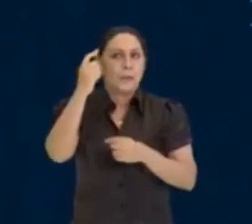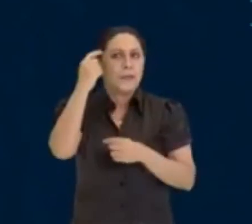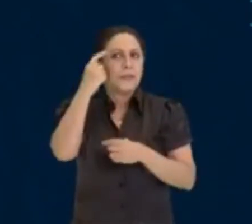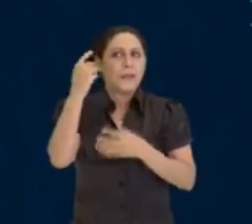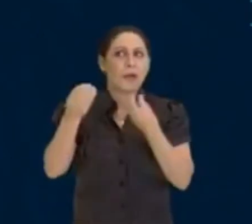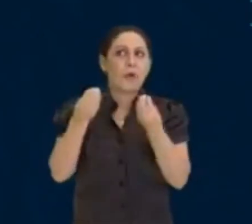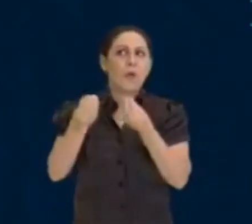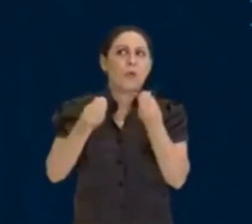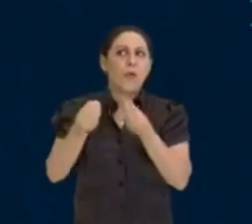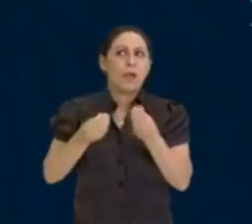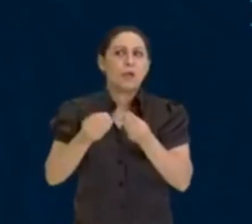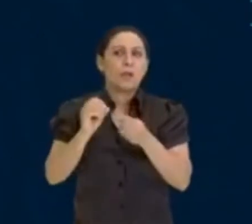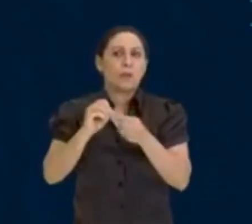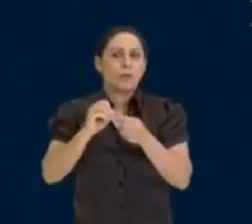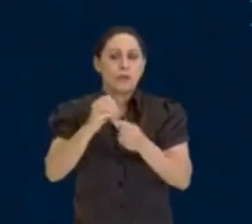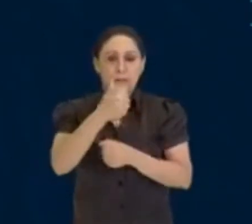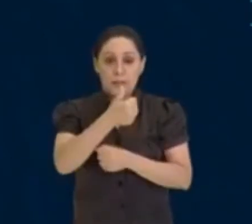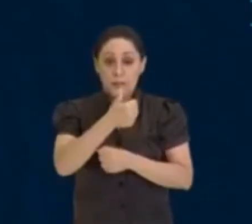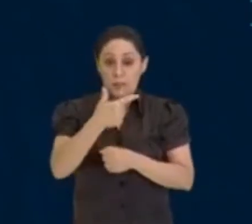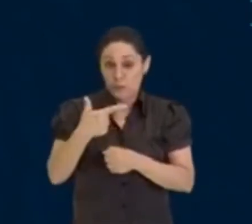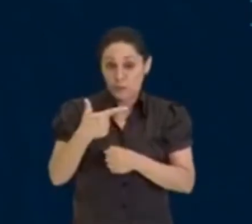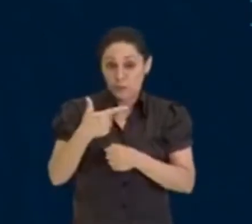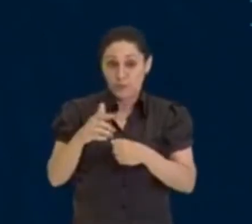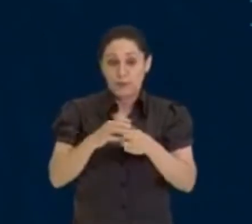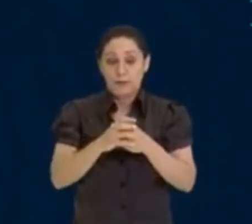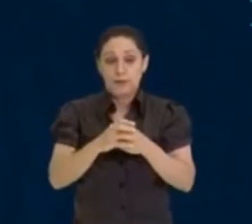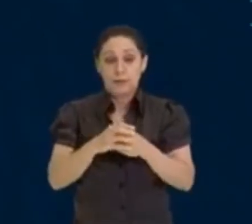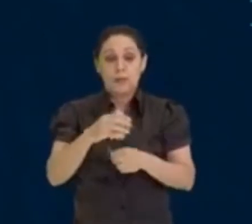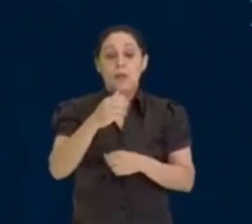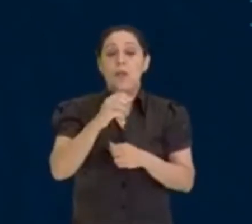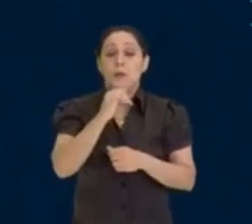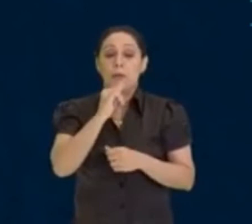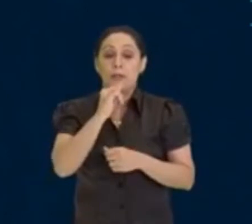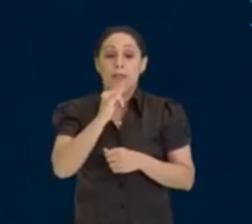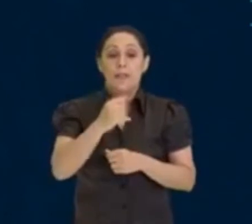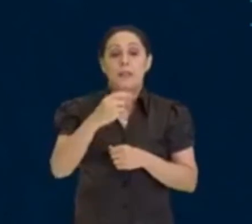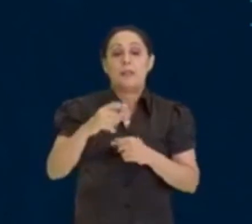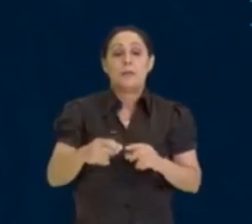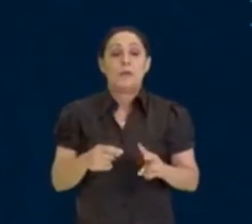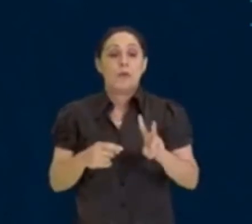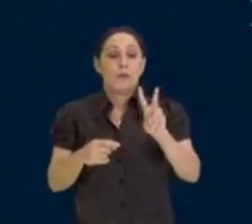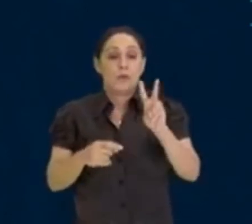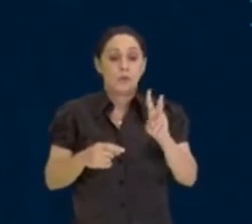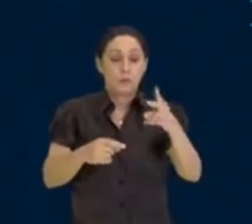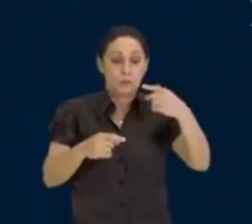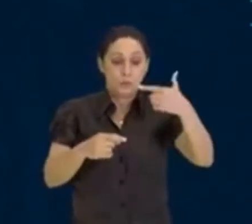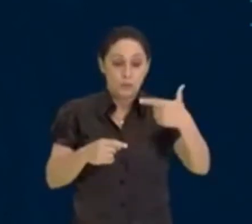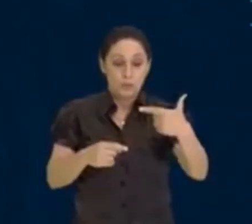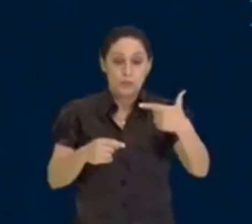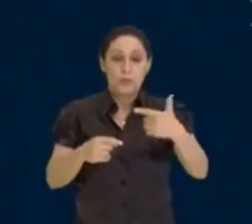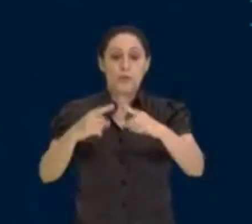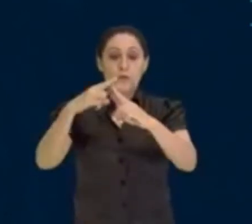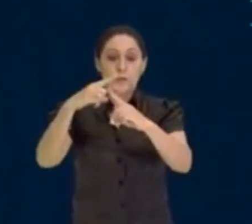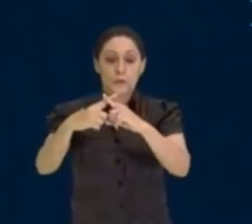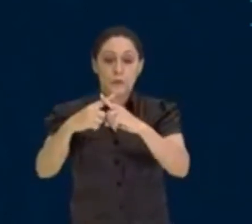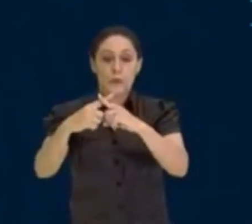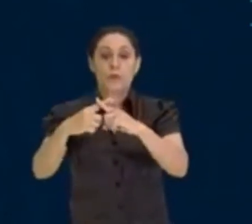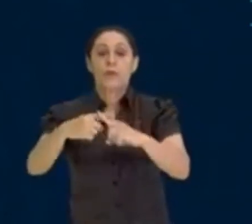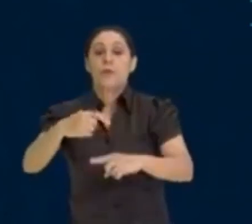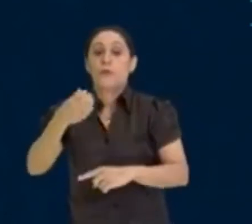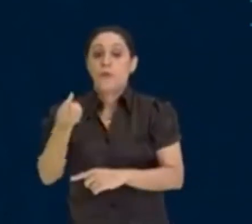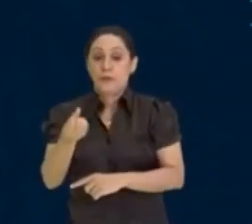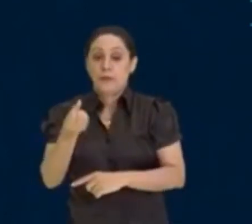posso fazer o 12 pegando o 2 e multiplicando o 2 por 6, dá, tranquilo,